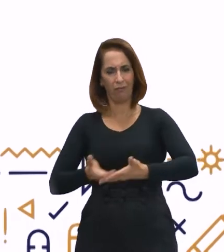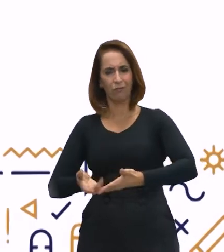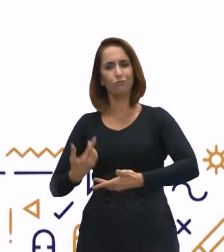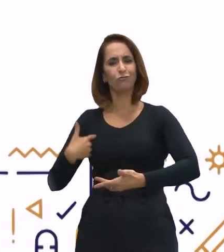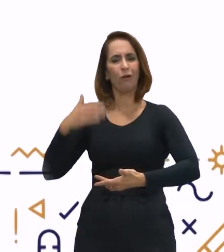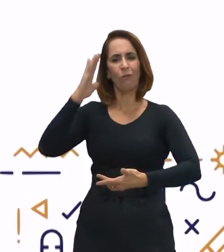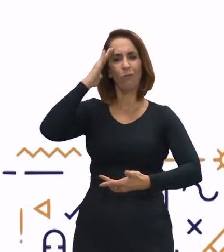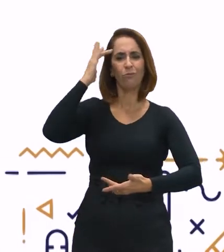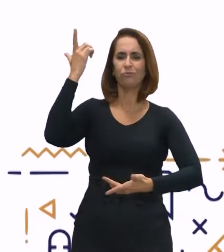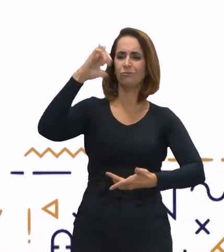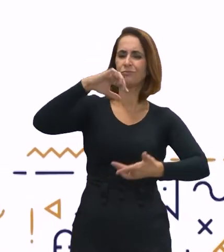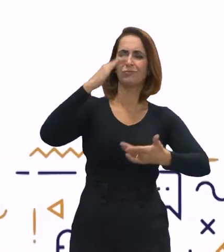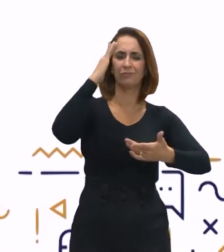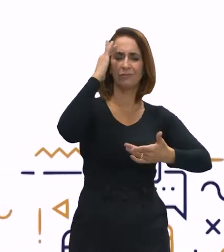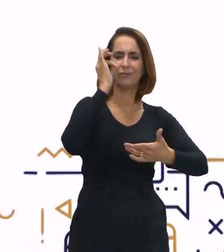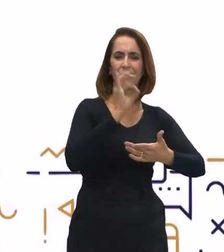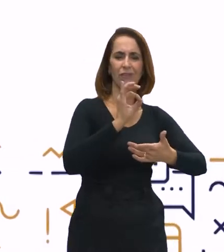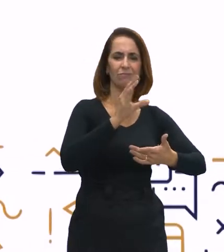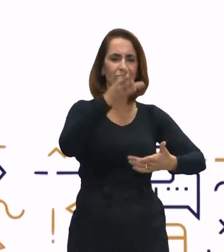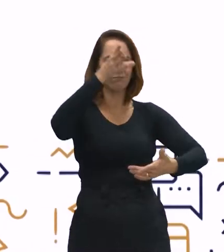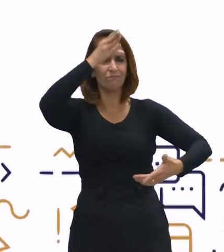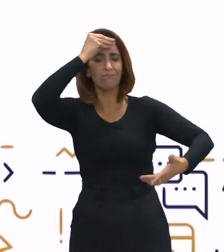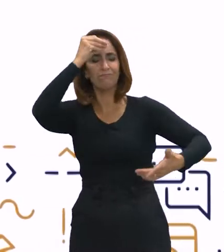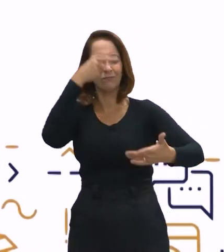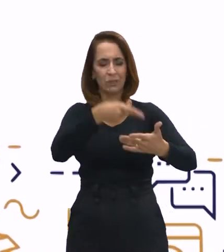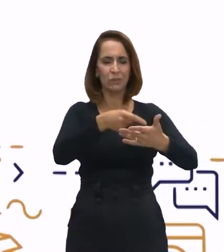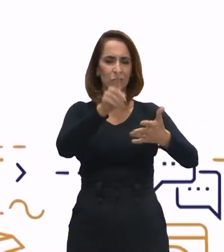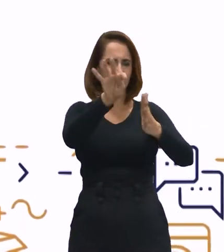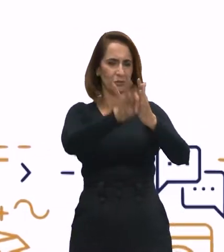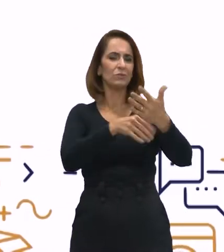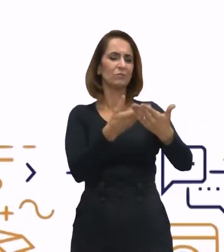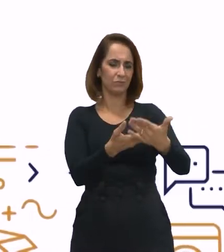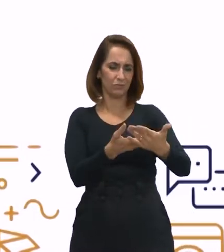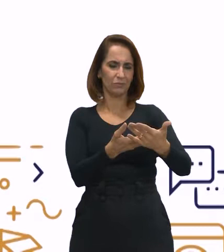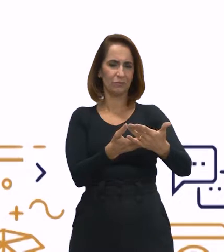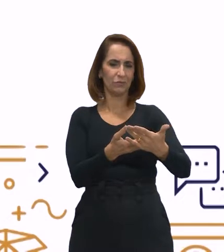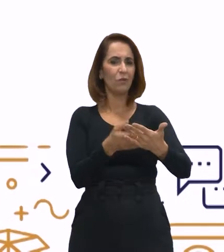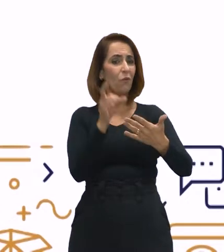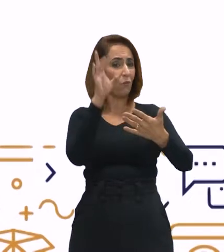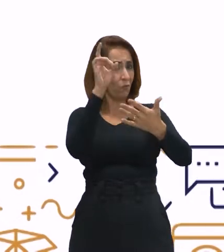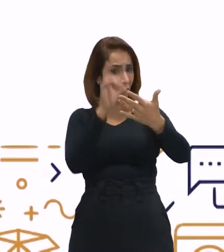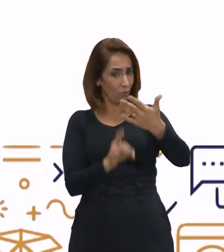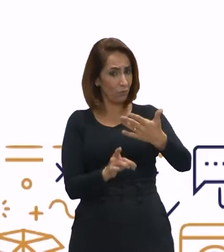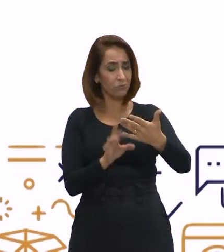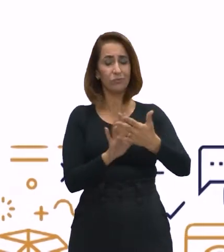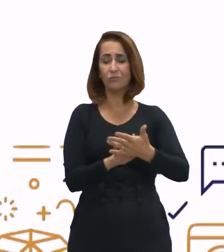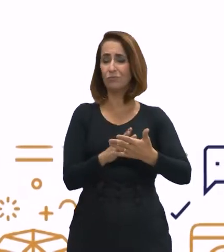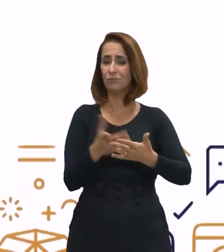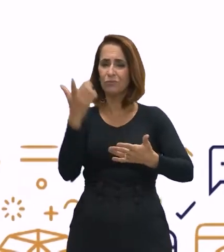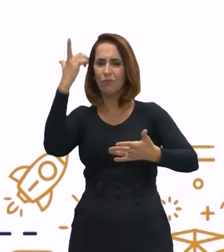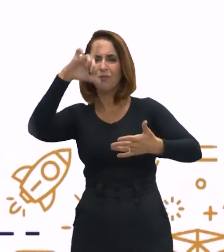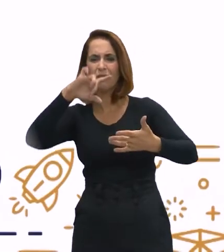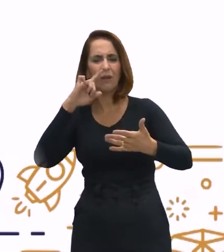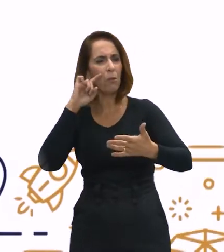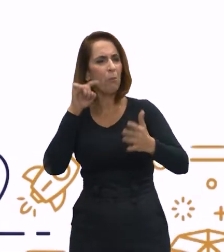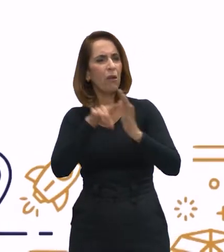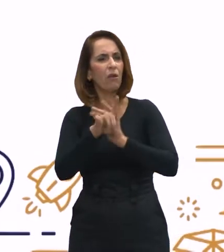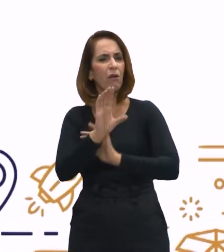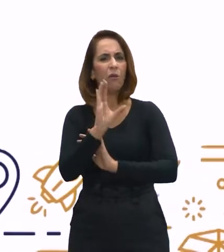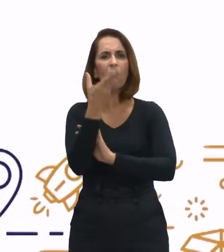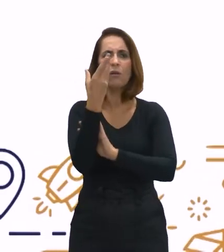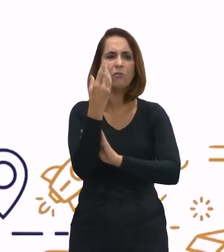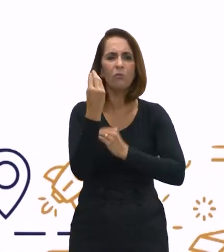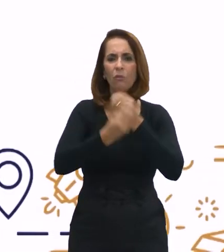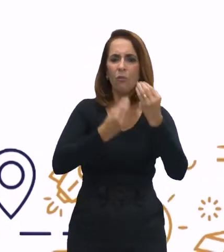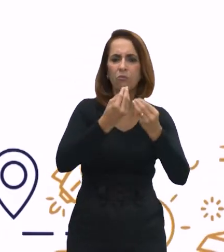abstrair bastante do texto com esses tópicos. Então, ele começa a questionar quando, é